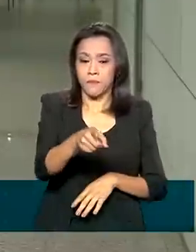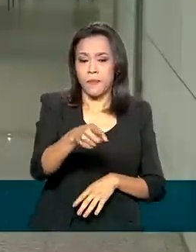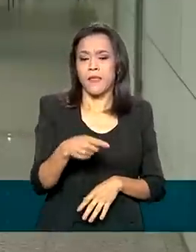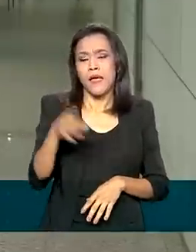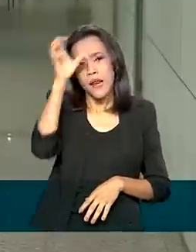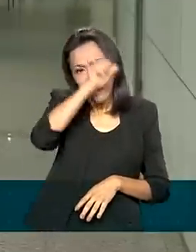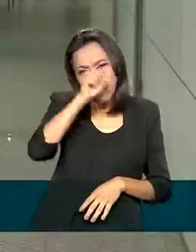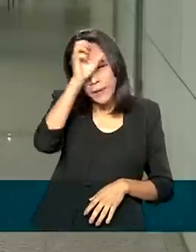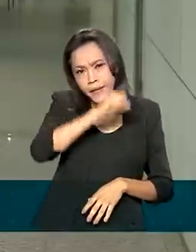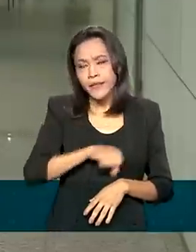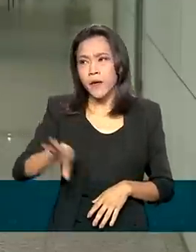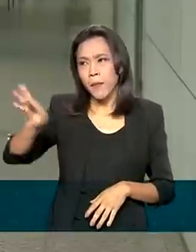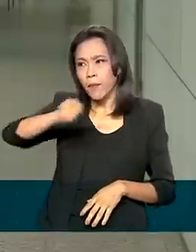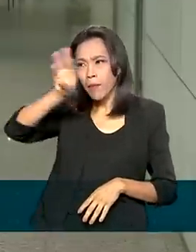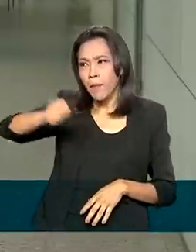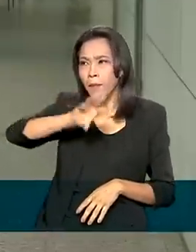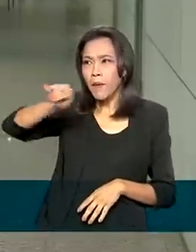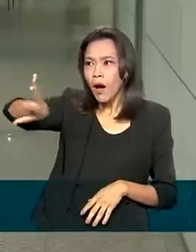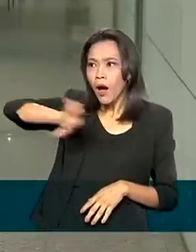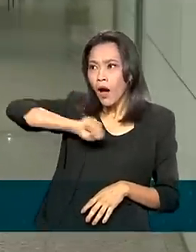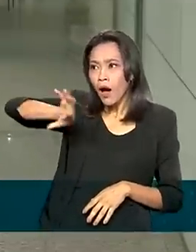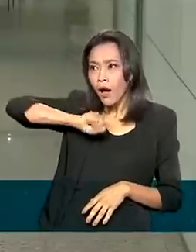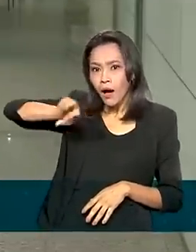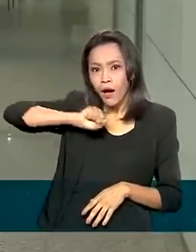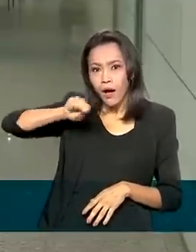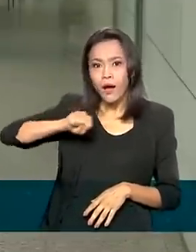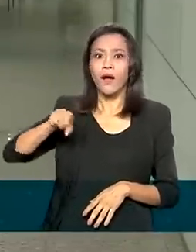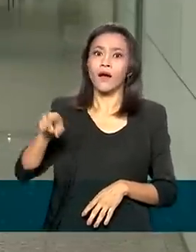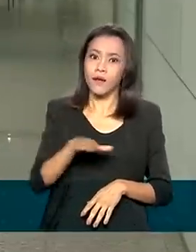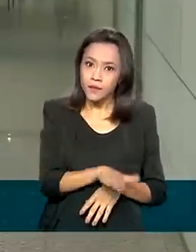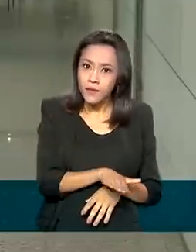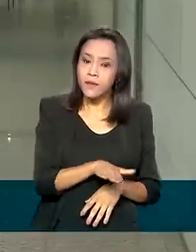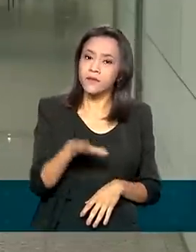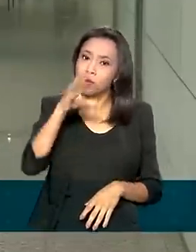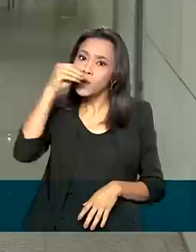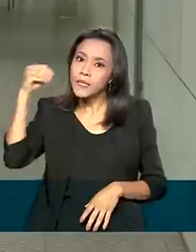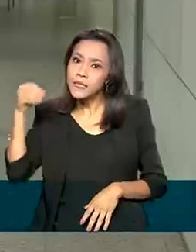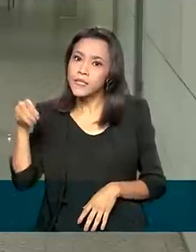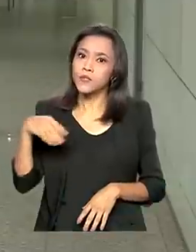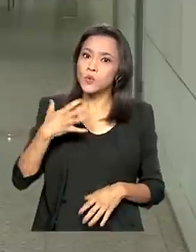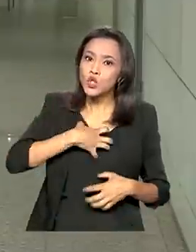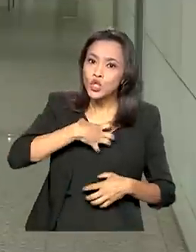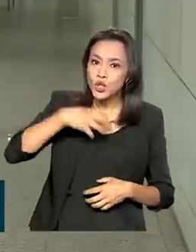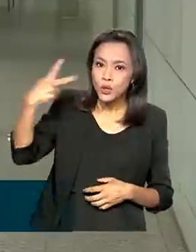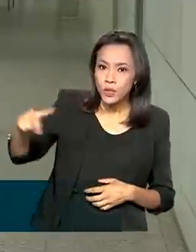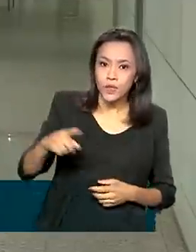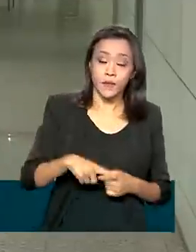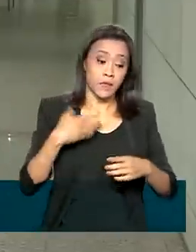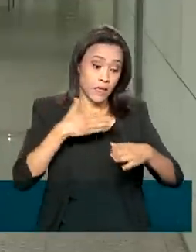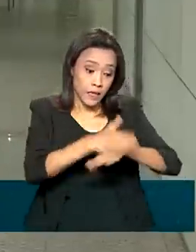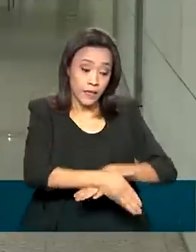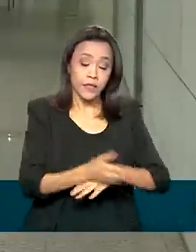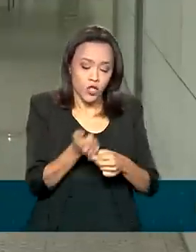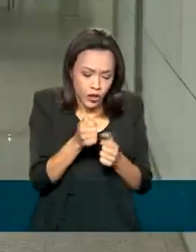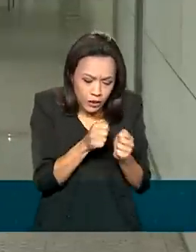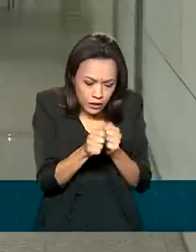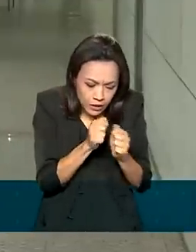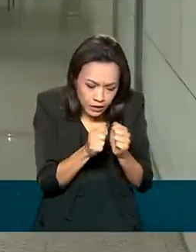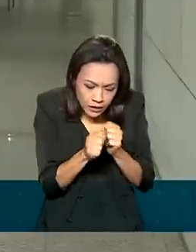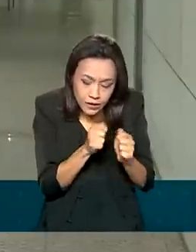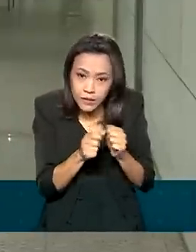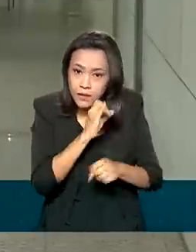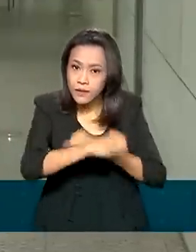criança, de um adolescente, daquela faixa etária. Eles entram nas redes sociais, eles participam daqueles jogos online. Então,